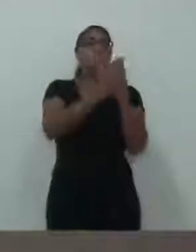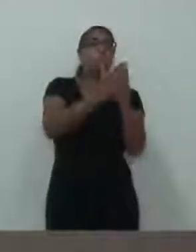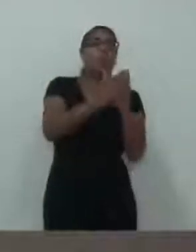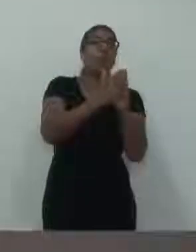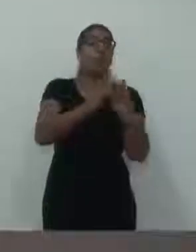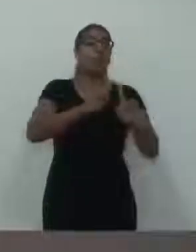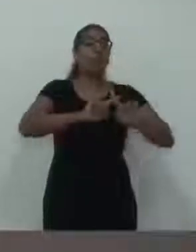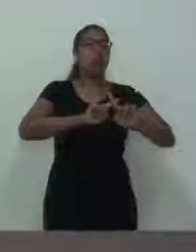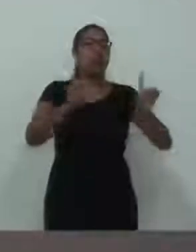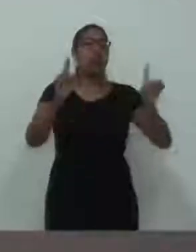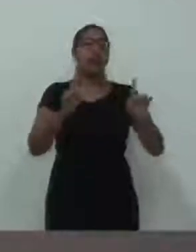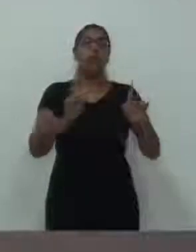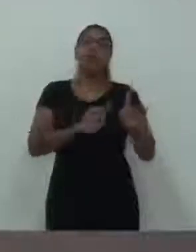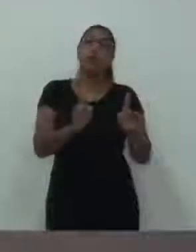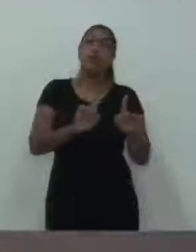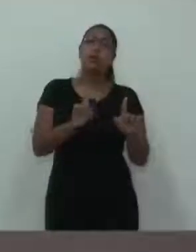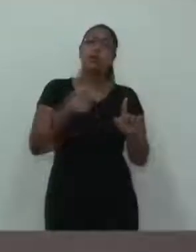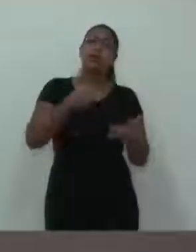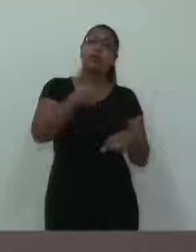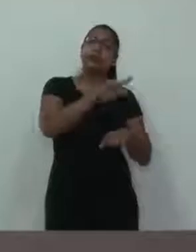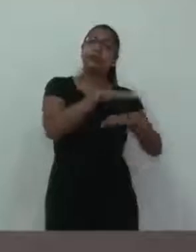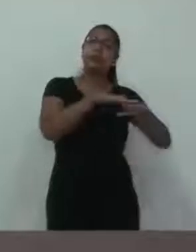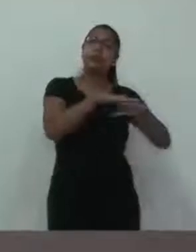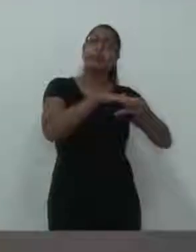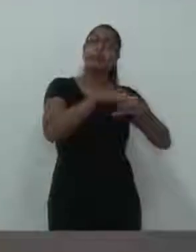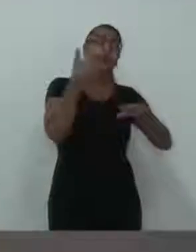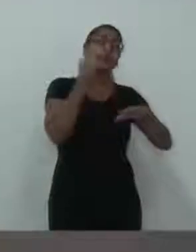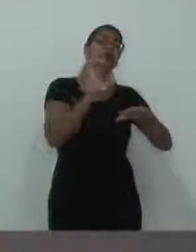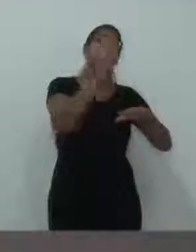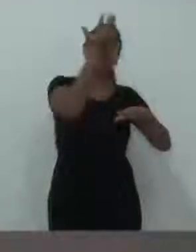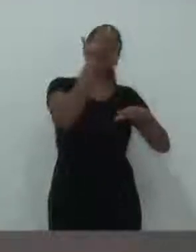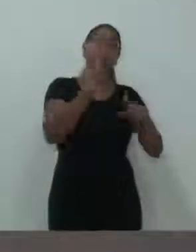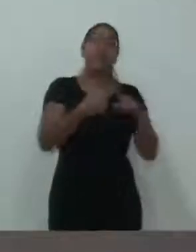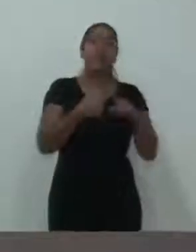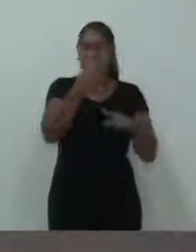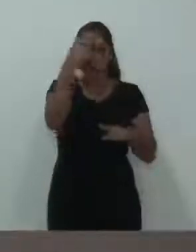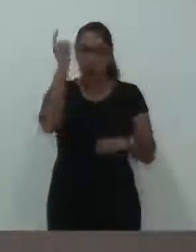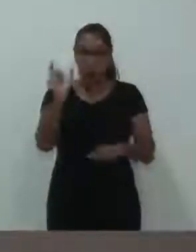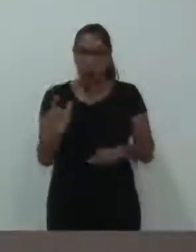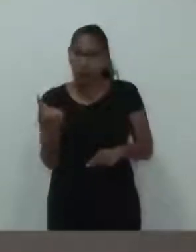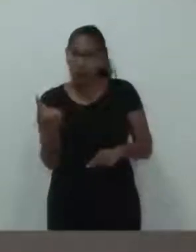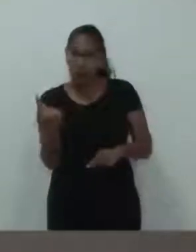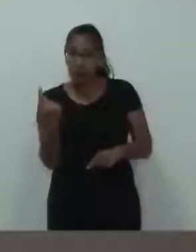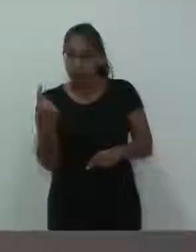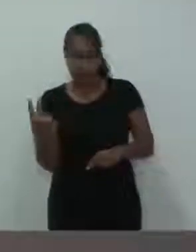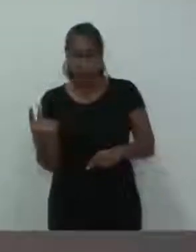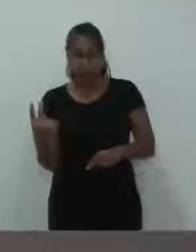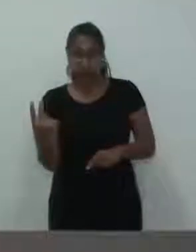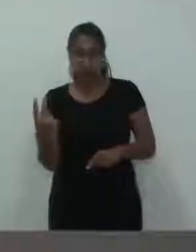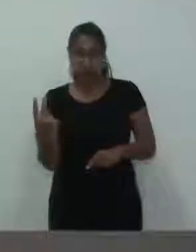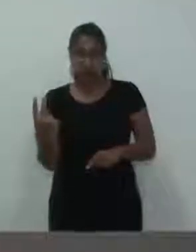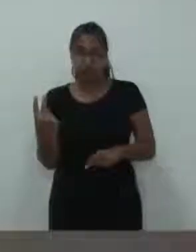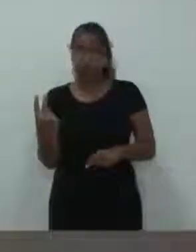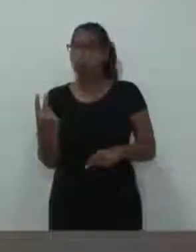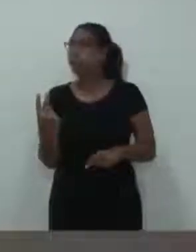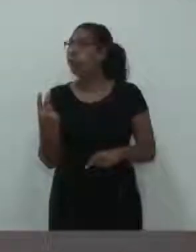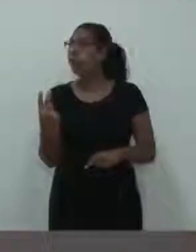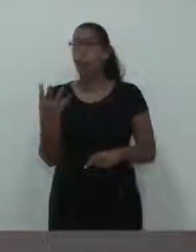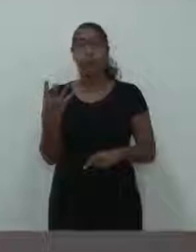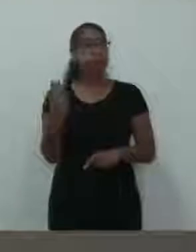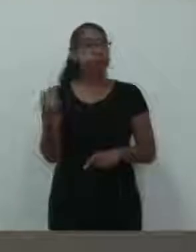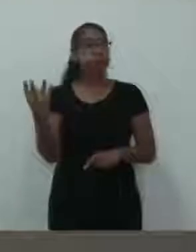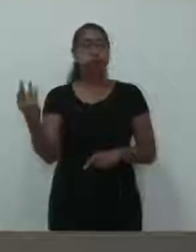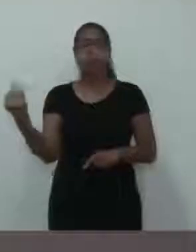loco para ver o que acontece. porque não é uma pessoa. Não são duas. Tem um volume alto.